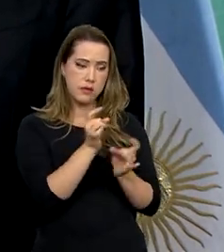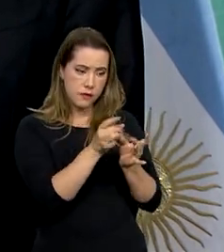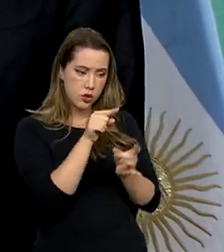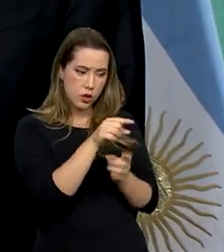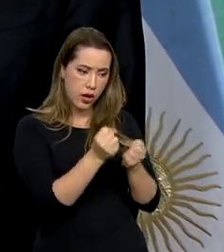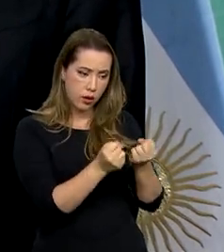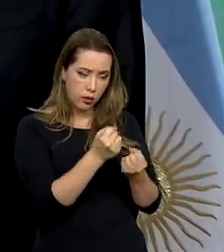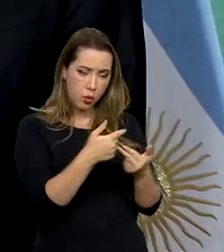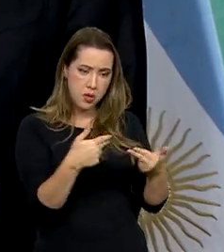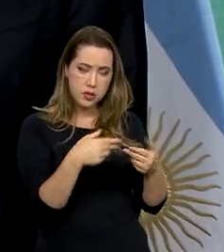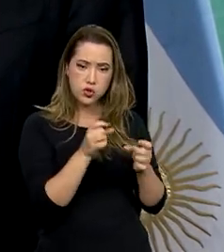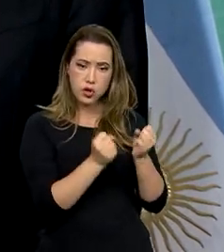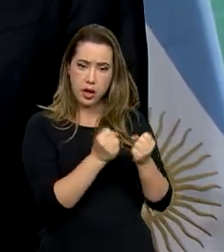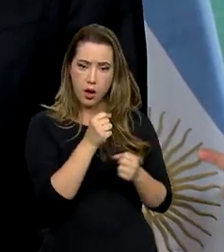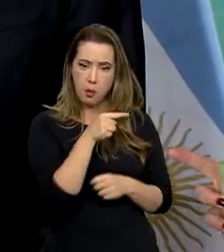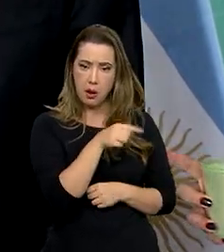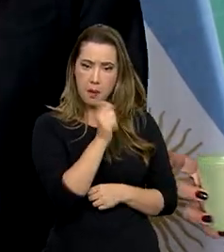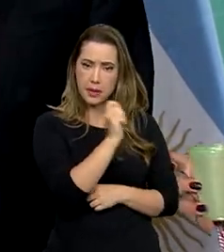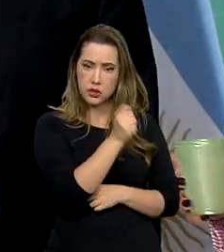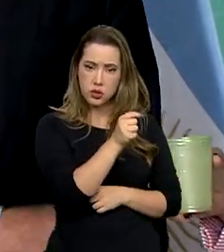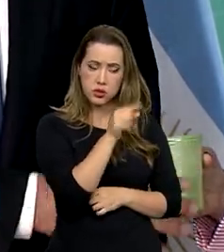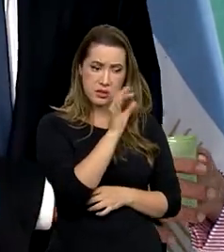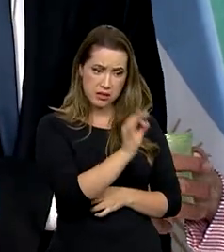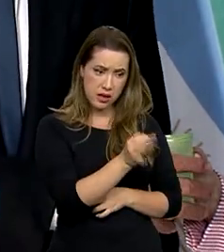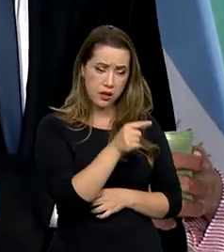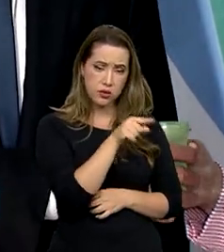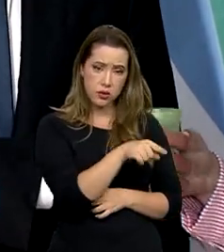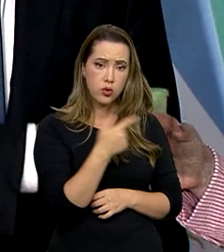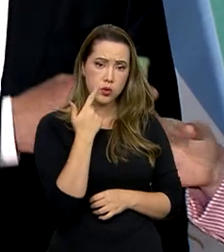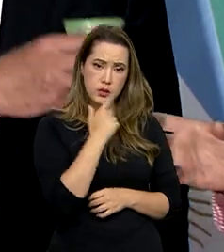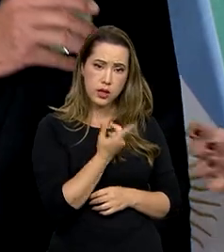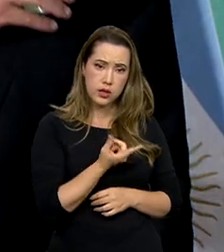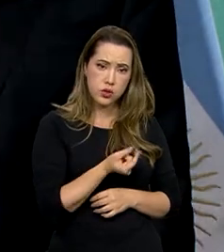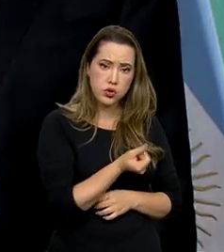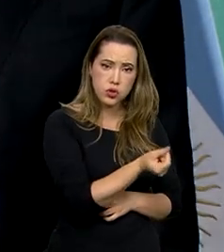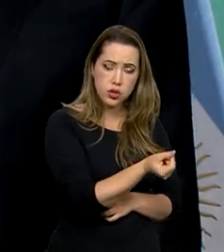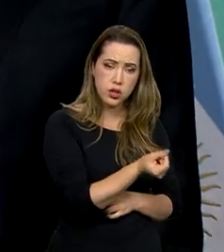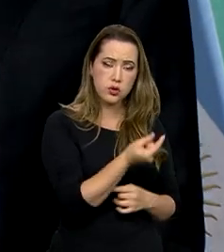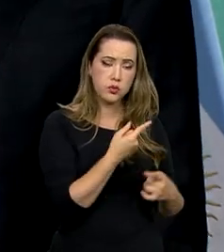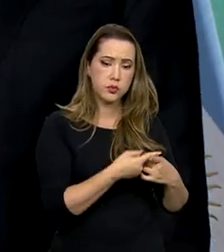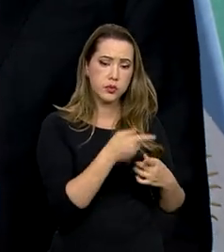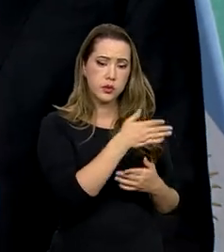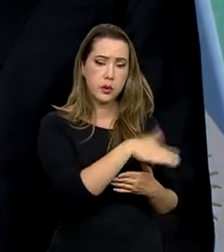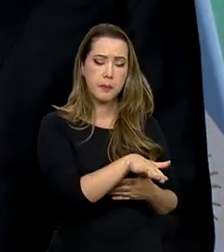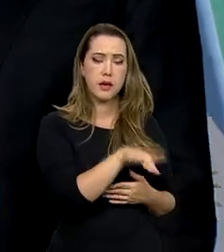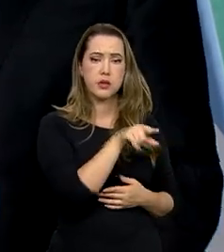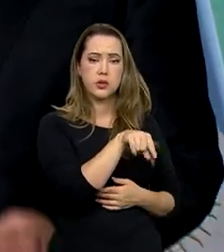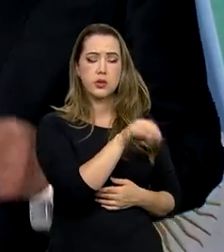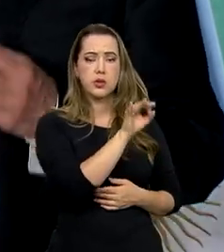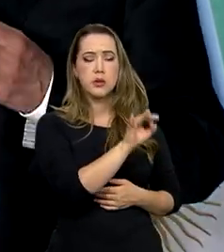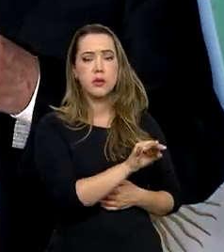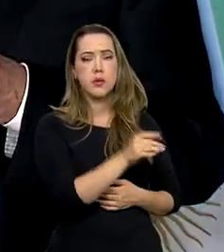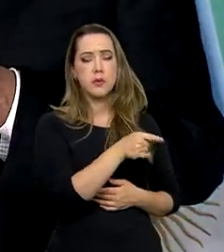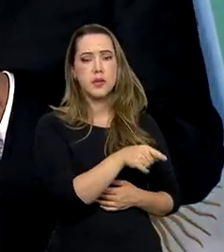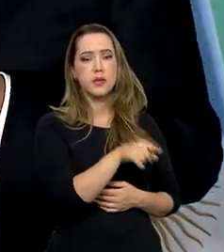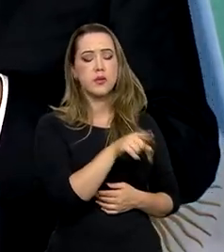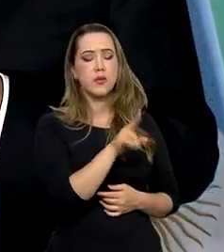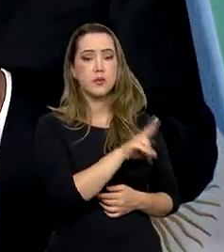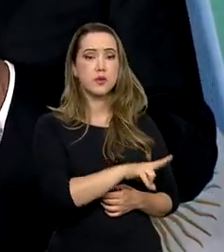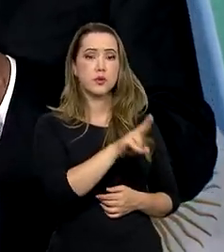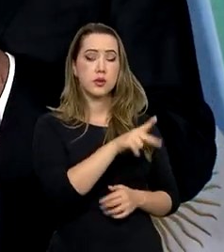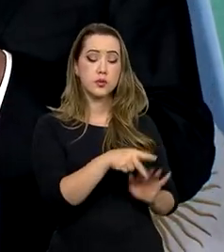você automaticamente garante divisas para a Argentina. Porque parte dessas peças vão ser